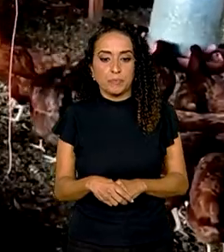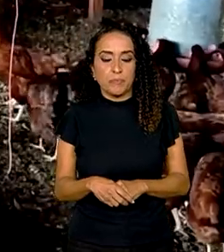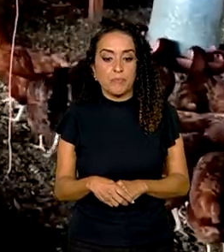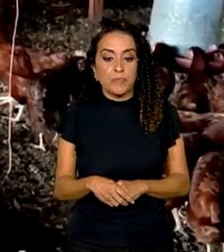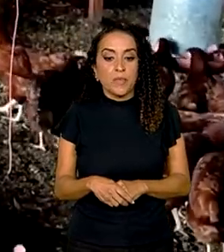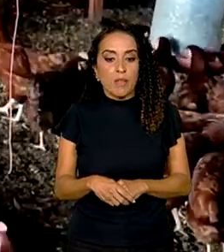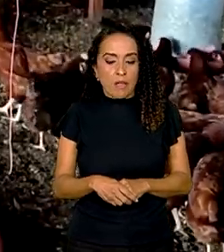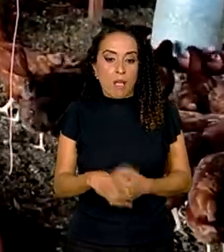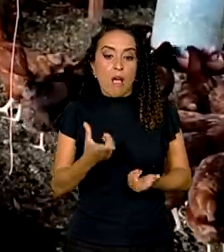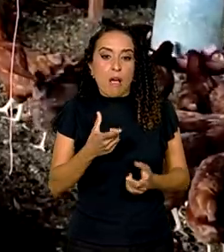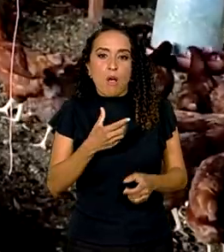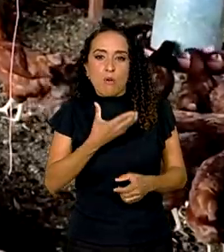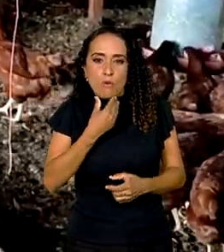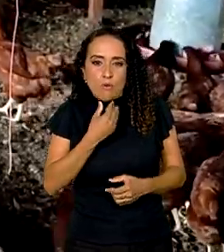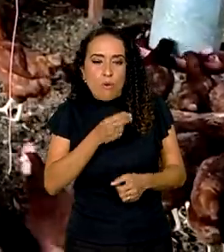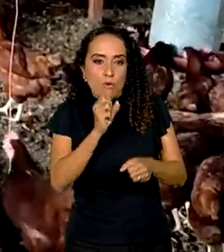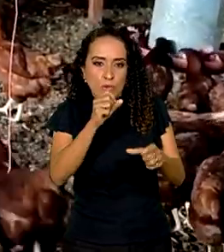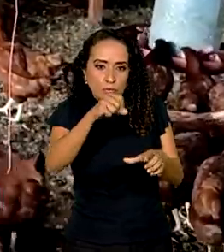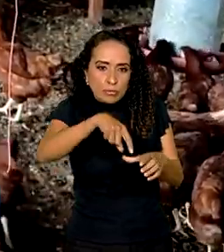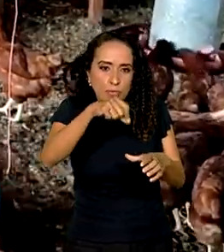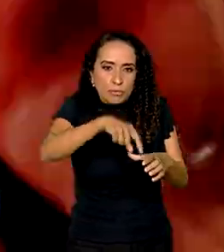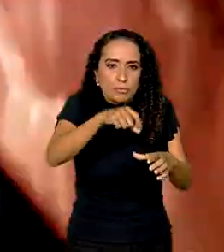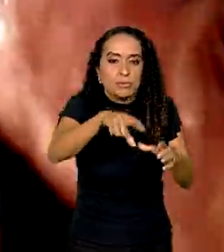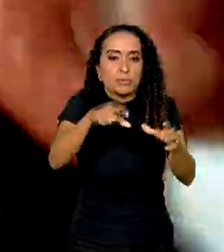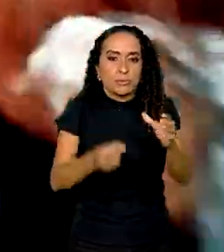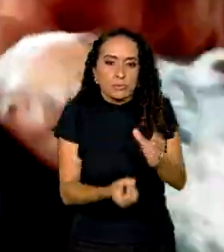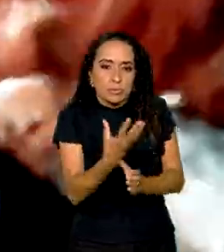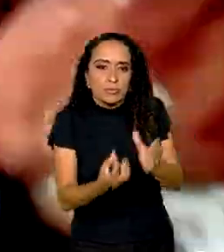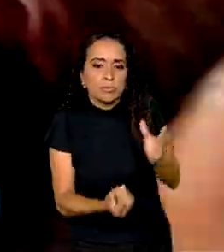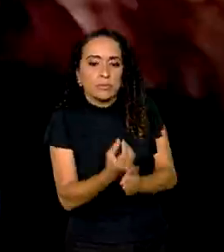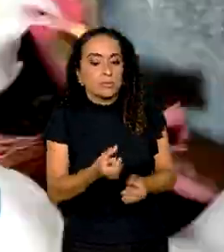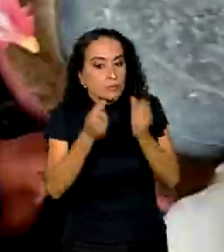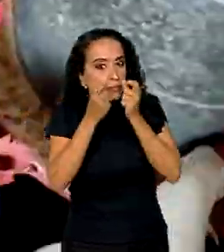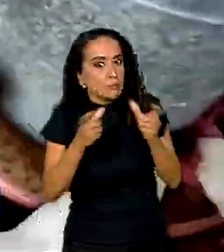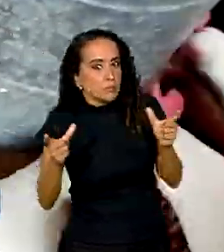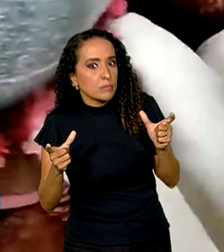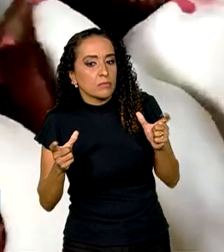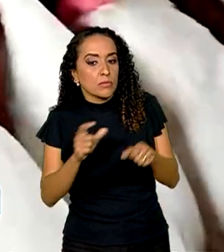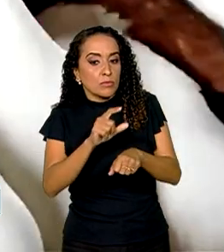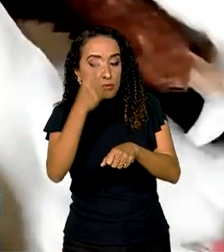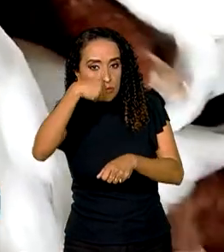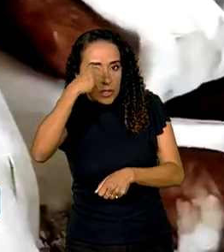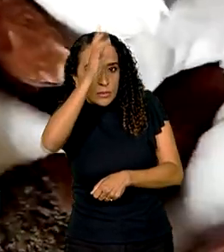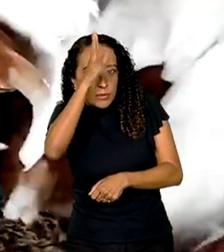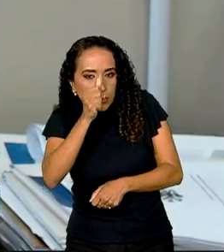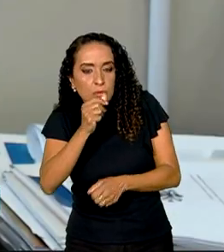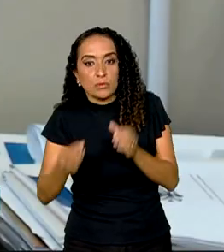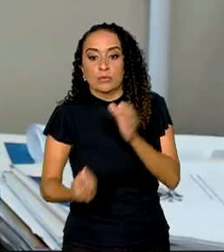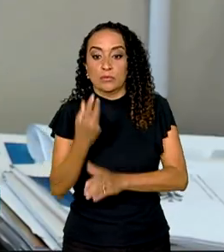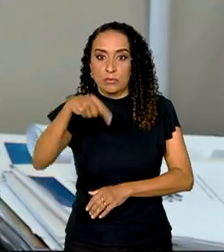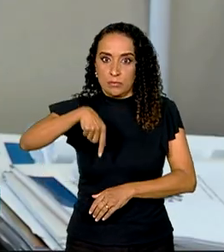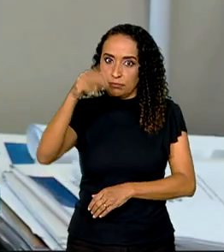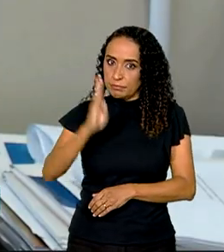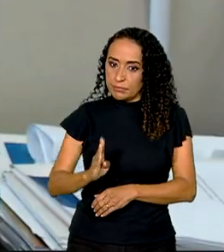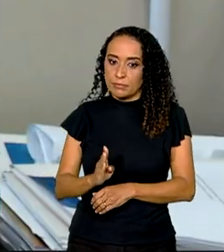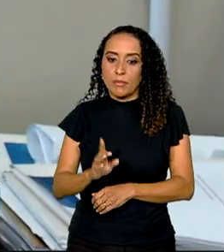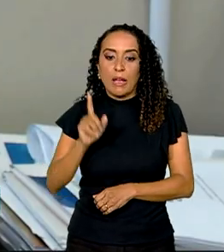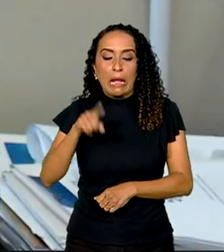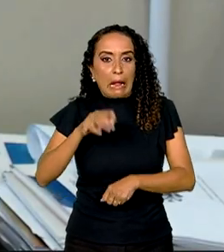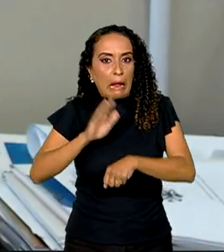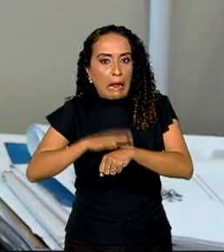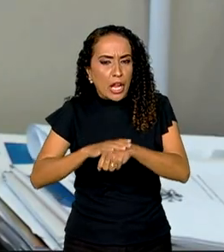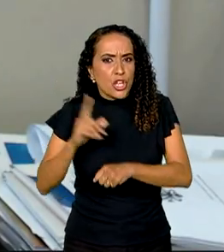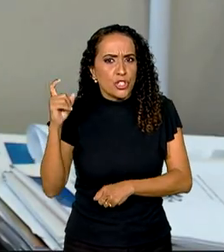Os produtores precisam ficar atentos aos casos de gripe aviária que tem surgido no país. É um evento bastante